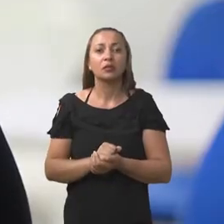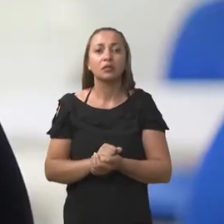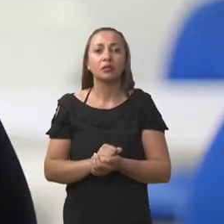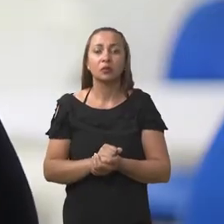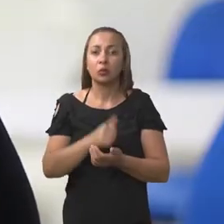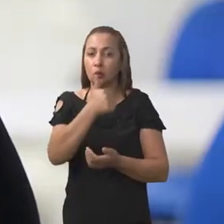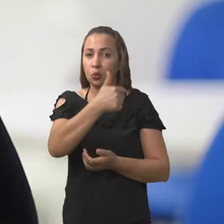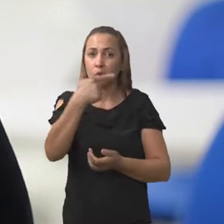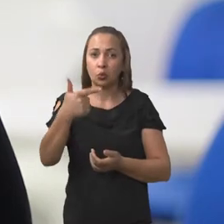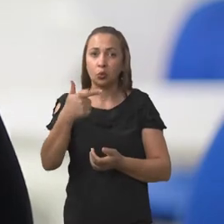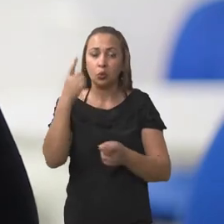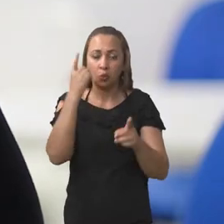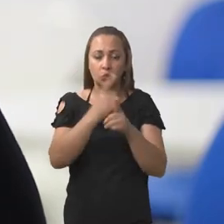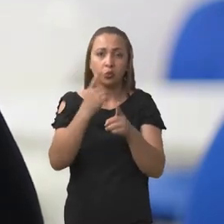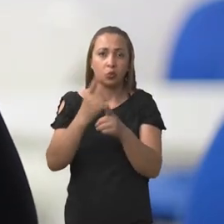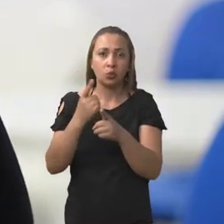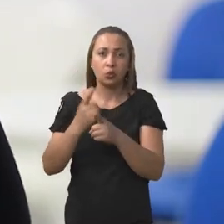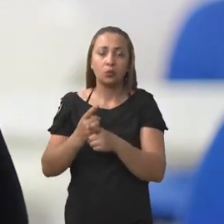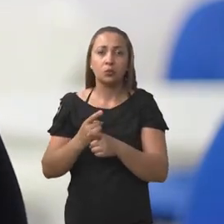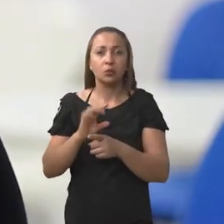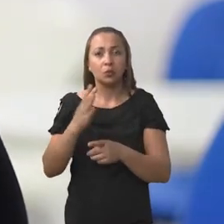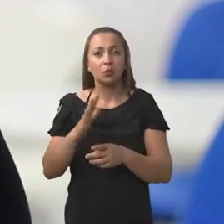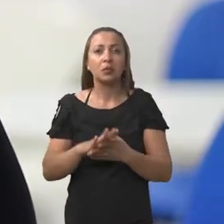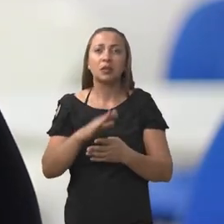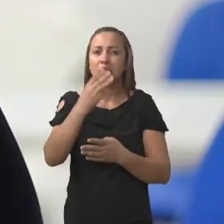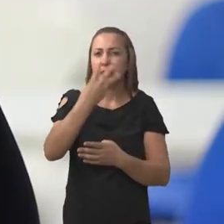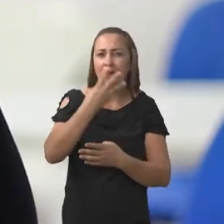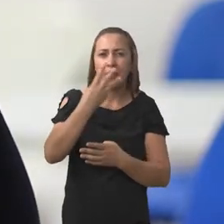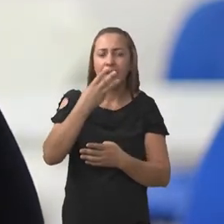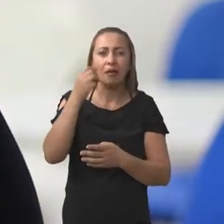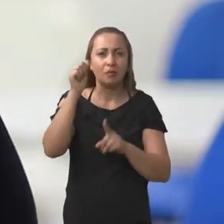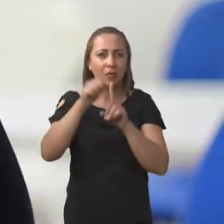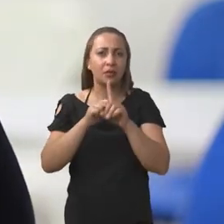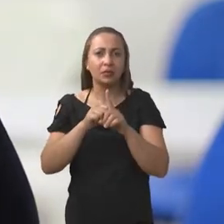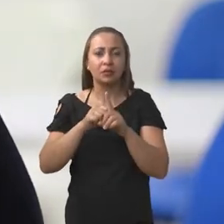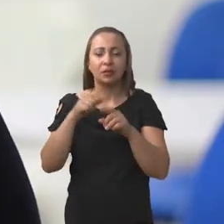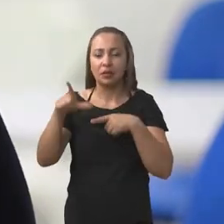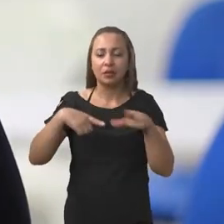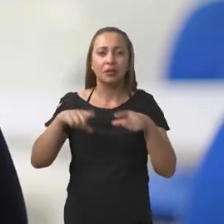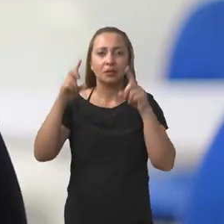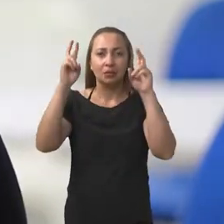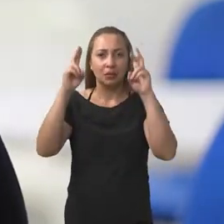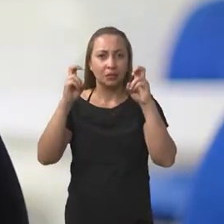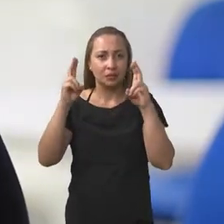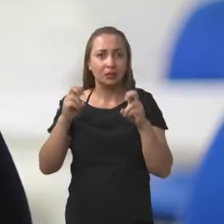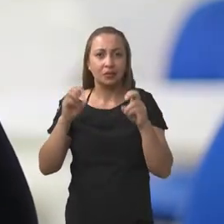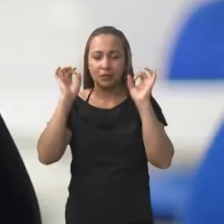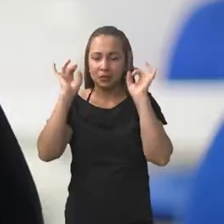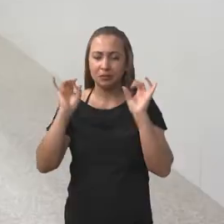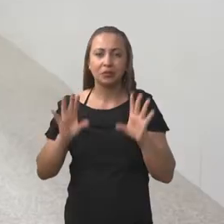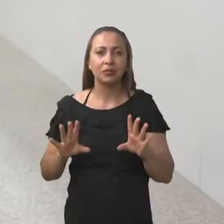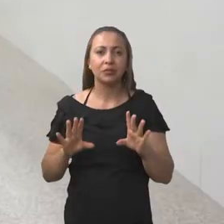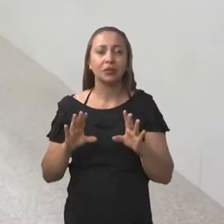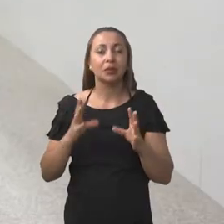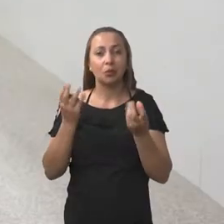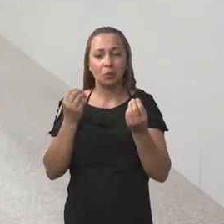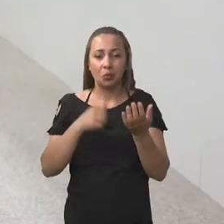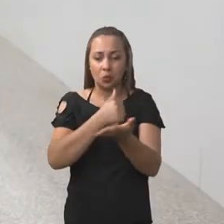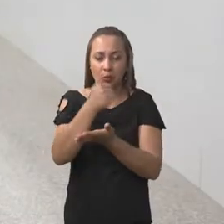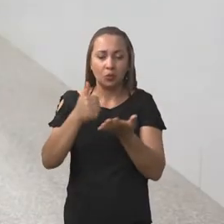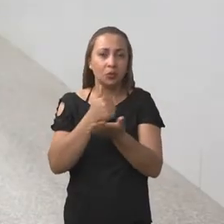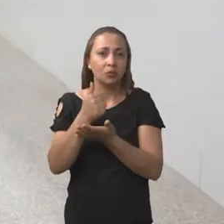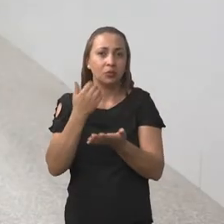Em 12 encontros, quer dizer, 3 meses, a gente trabalha com temáticas específicas. Isso muito